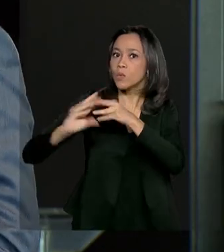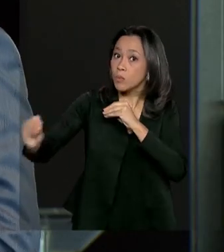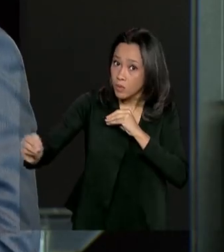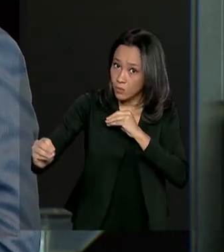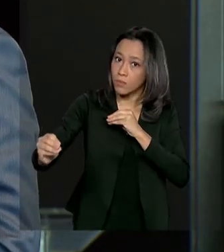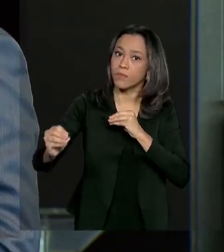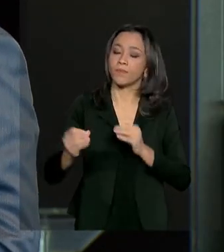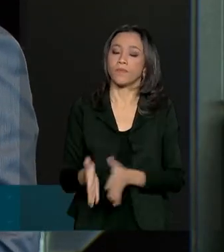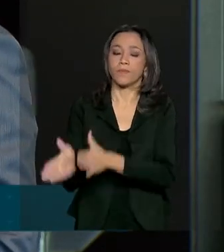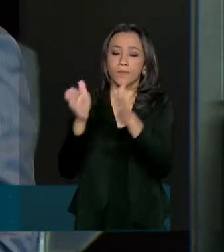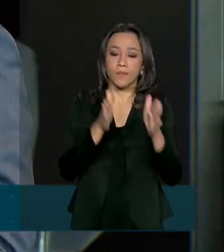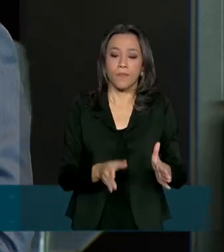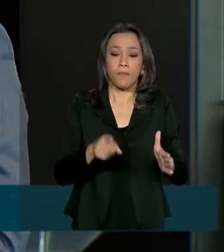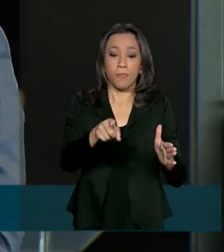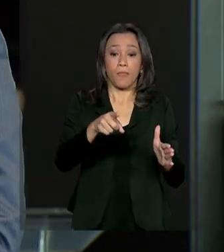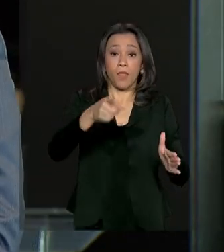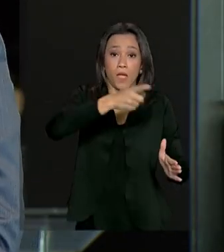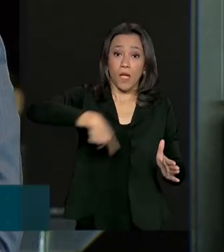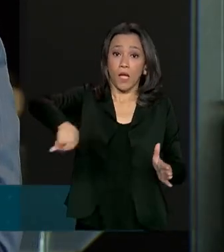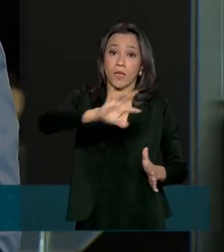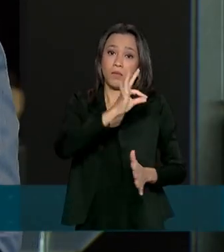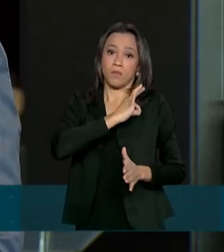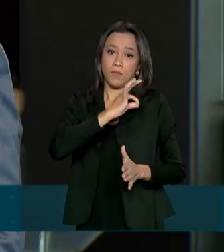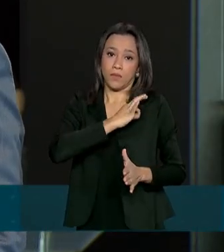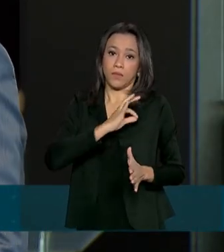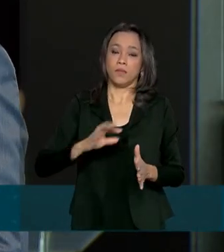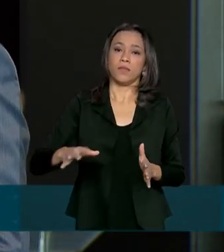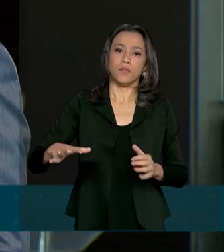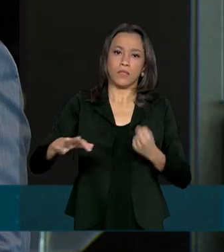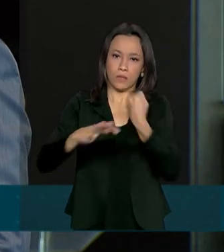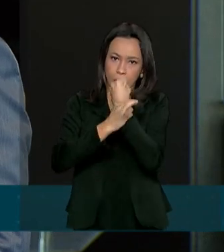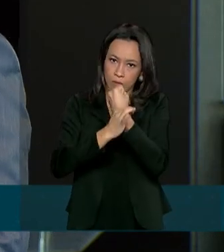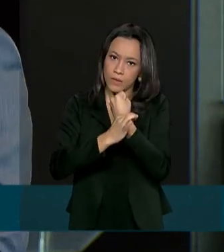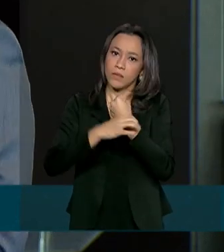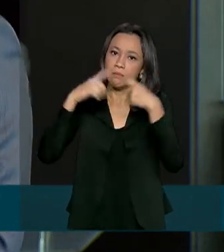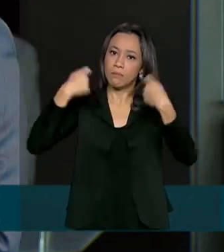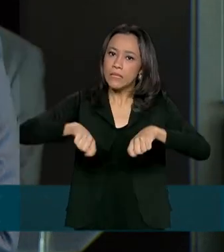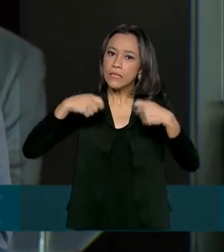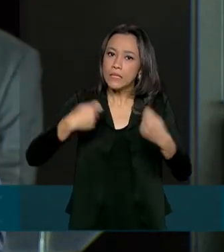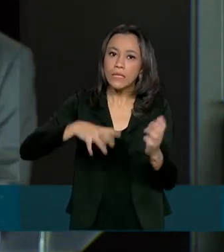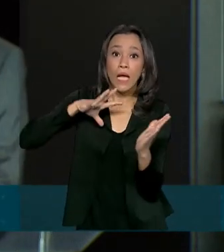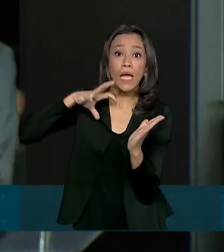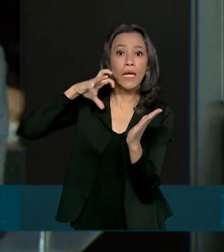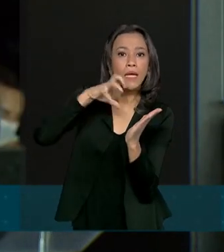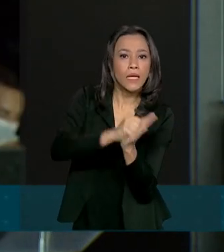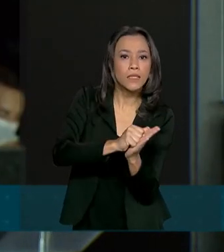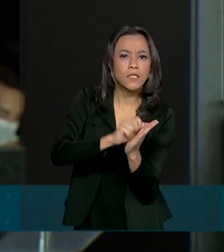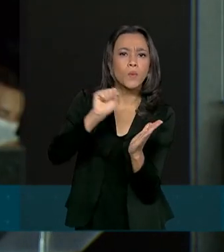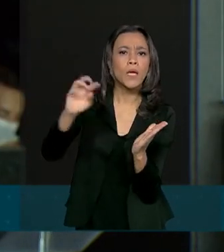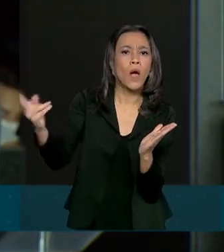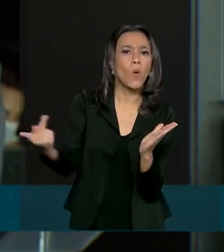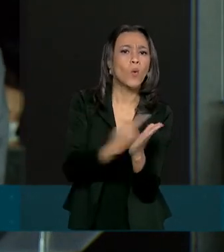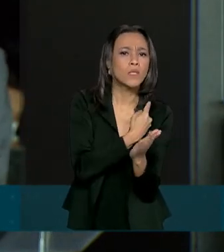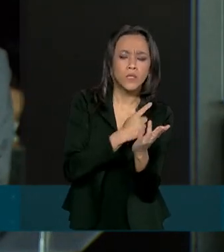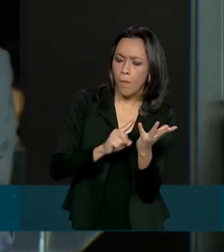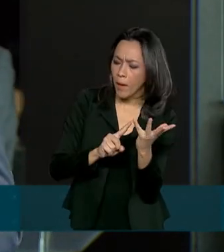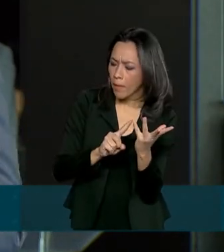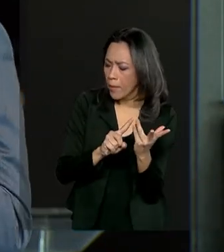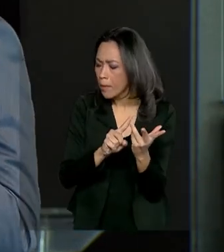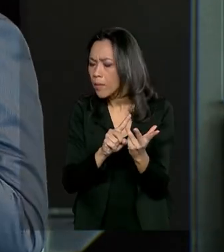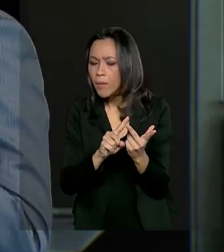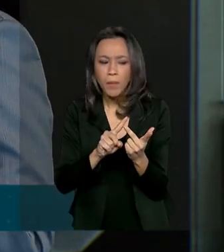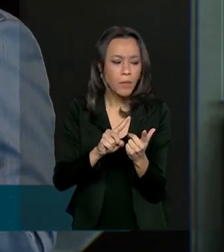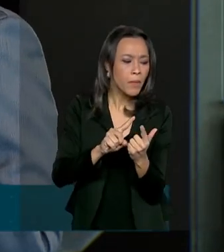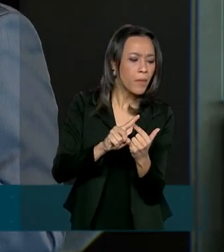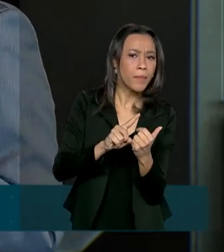agentes de segurança devem ter a responsabilidade de registrar o fato, dentro dessas